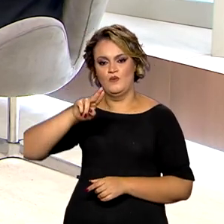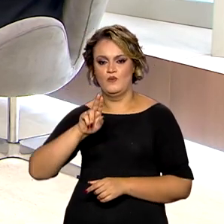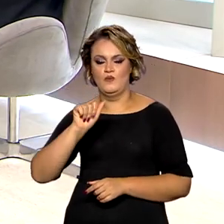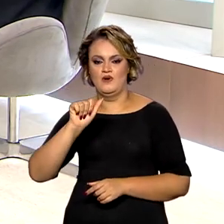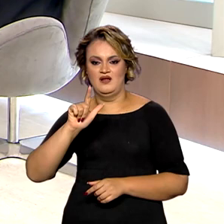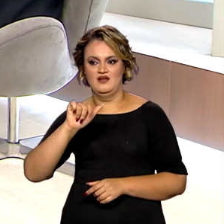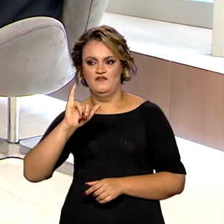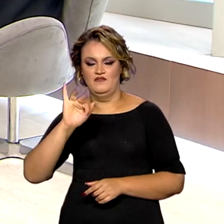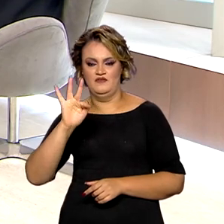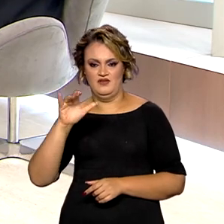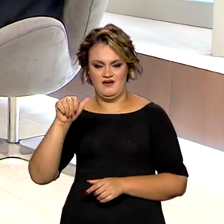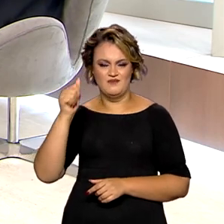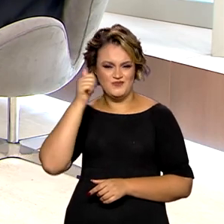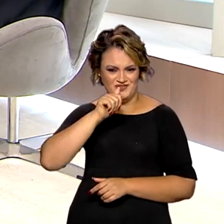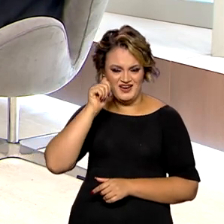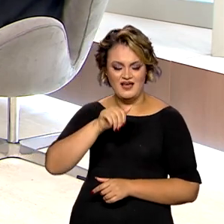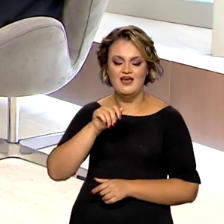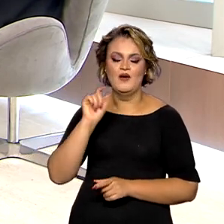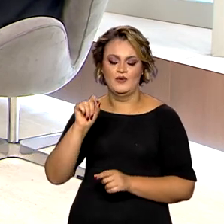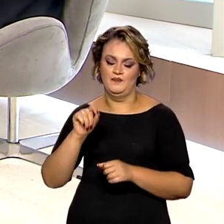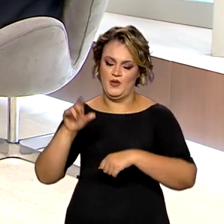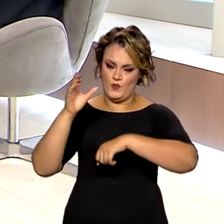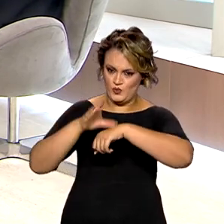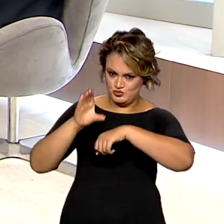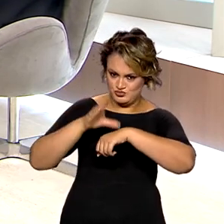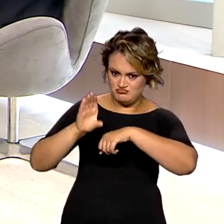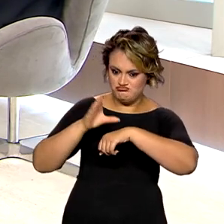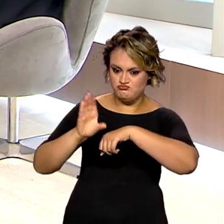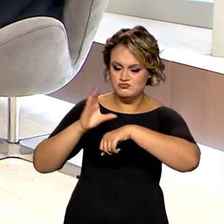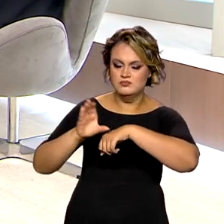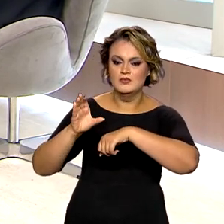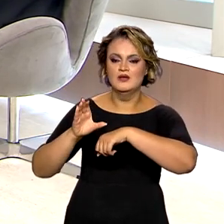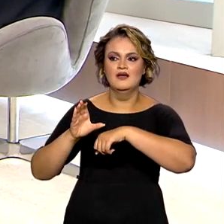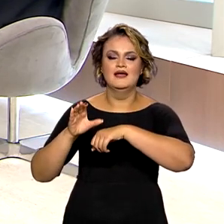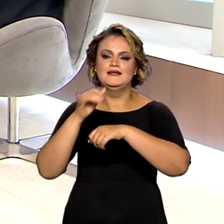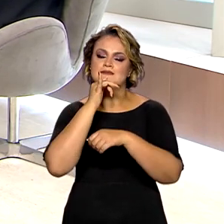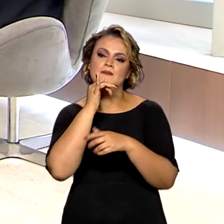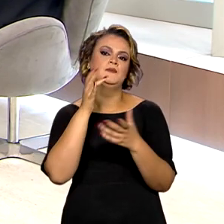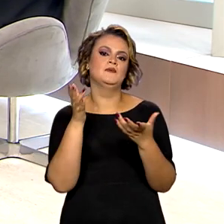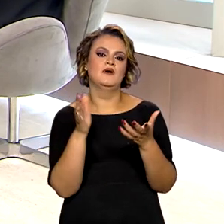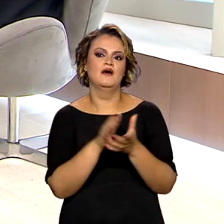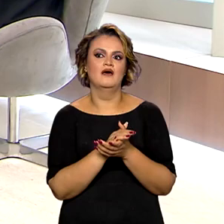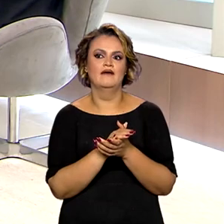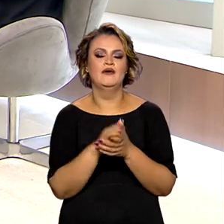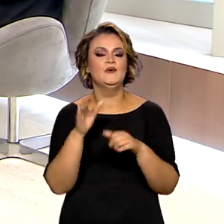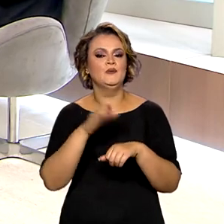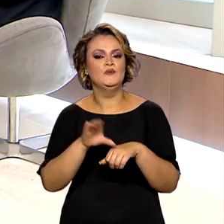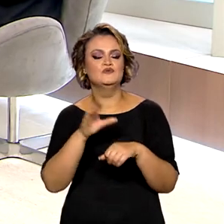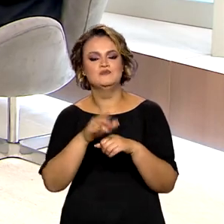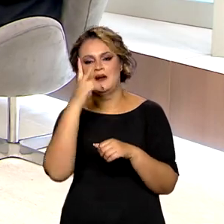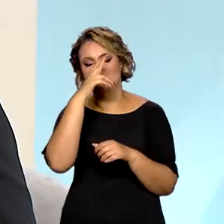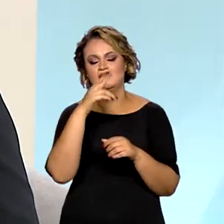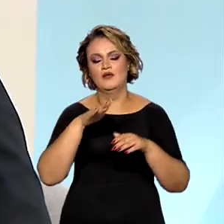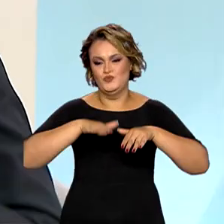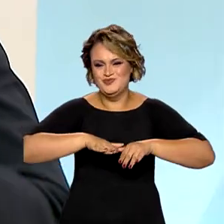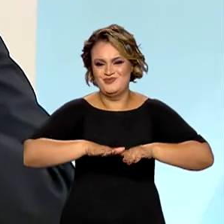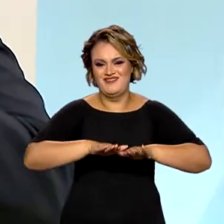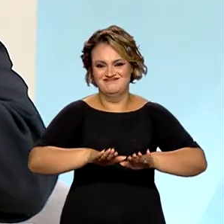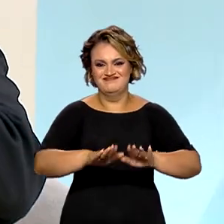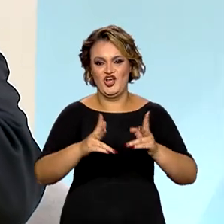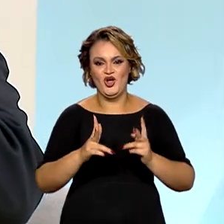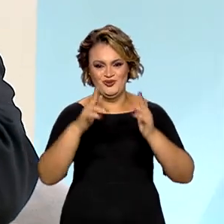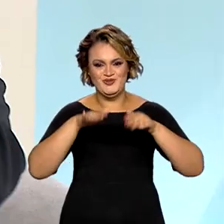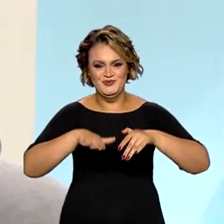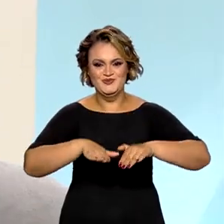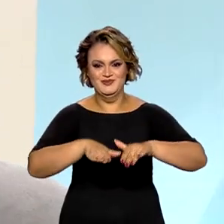de educação. Eles fazem aquele curso, então um curso, por exemplo, de qualificação de corte e costura que